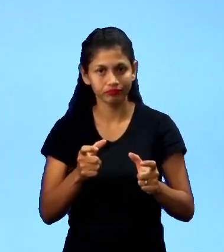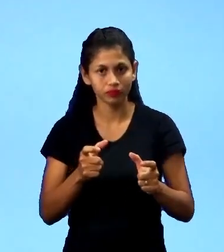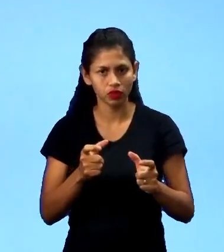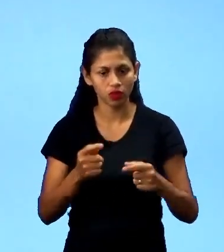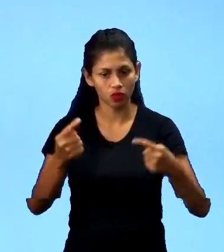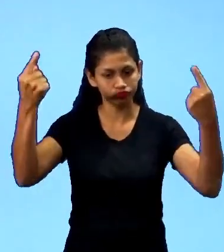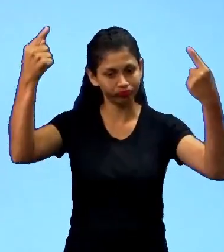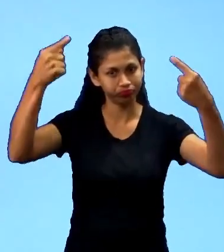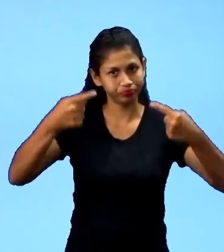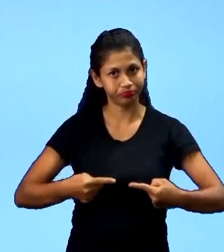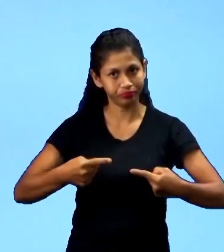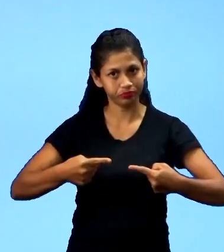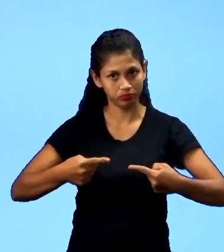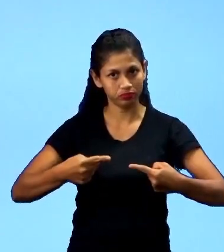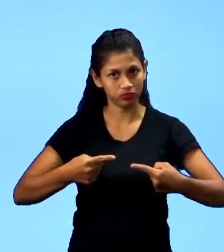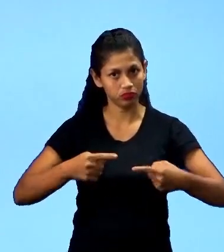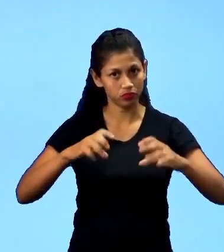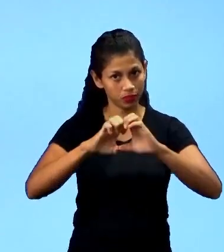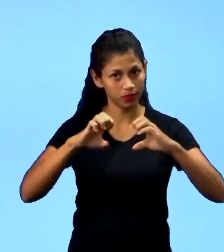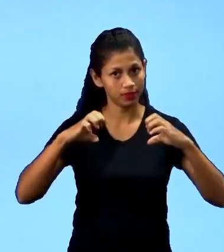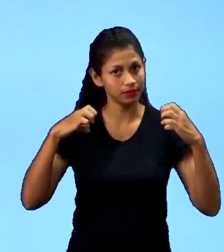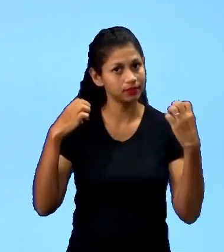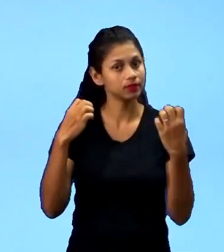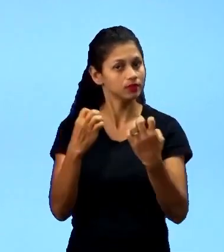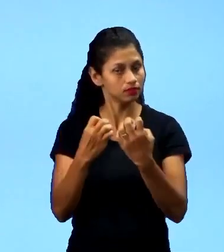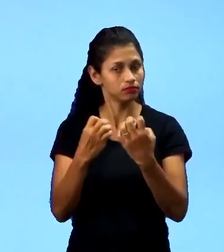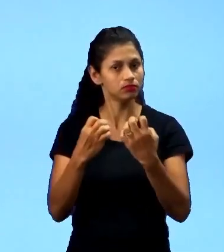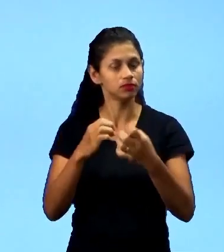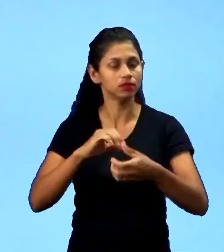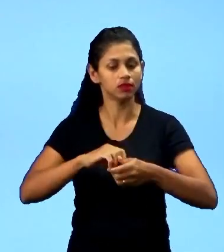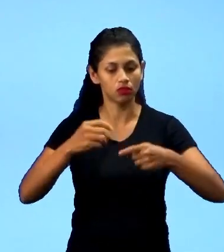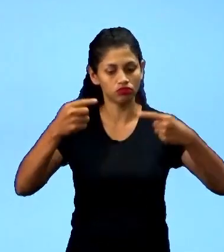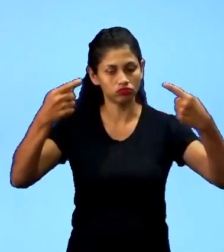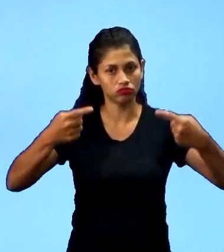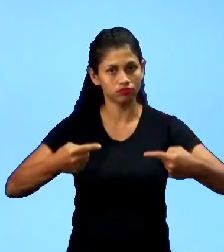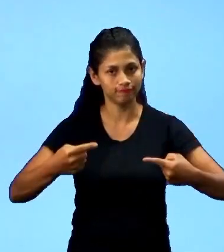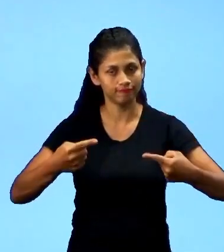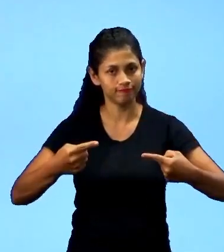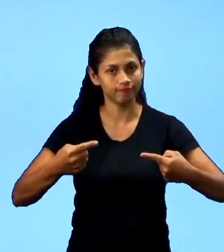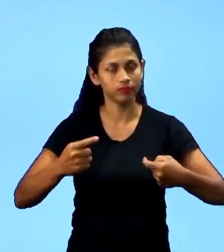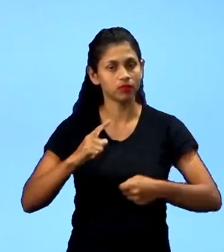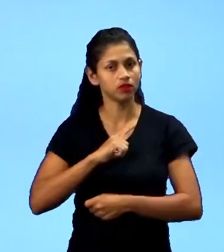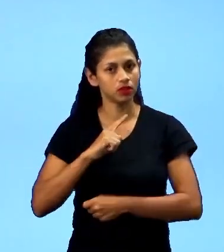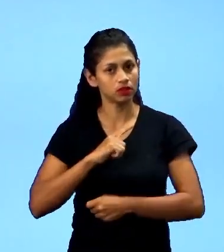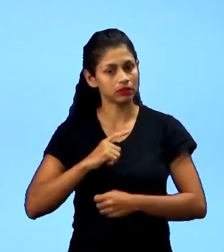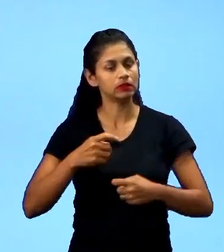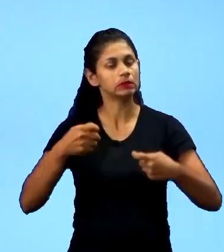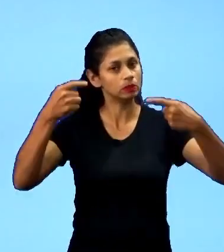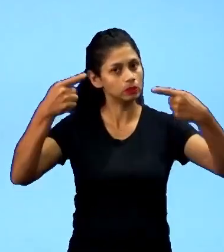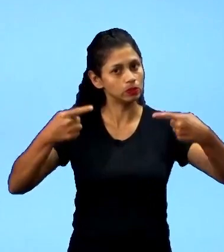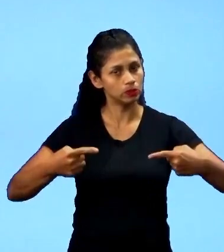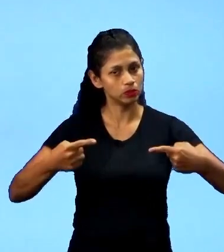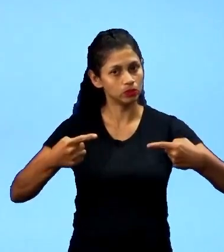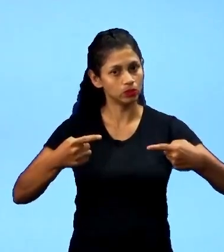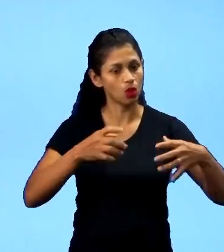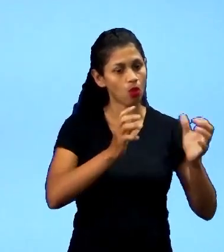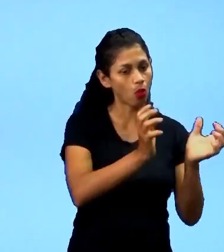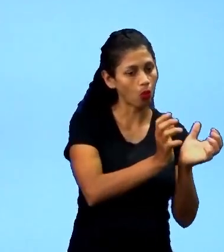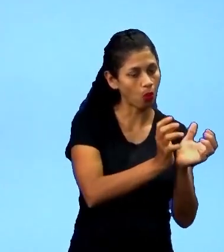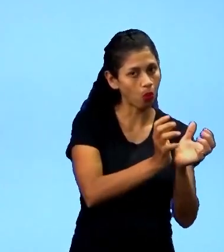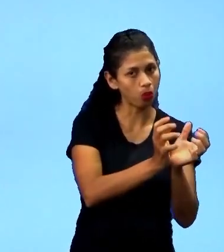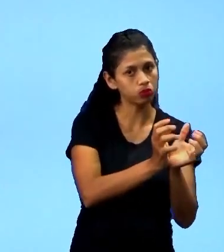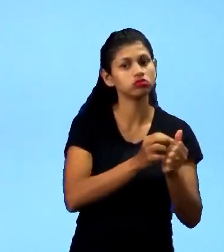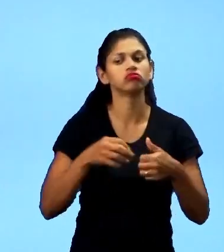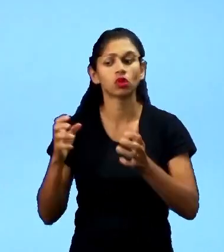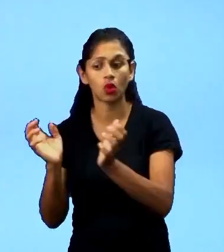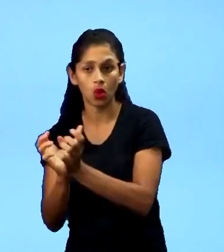equipe adversária. Então, é um jogo coletivo que tem adversário coletivamente também. Então, são